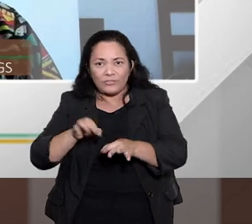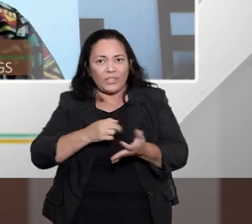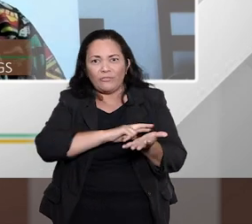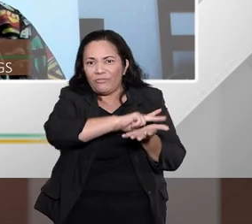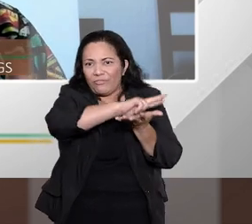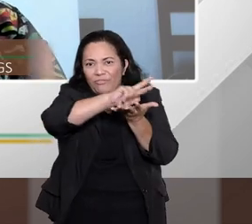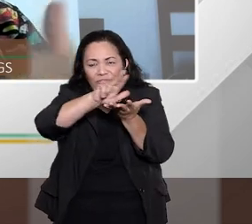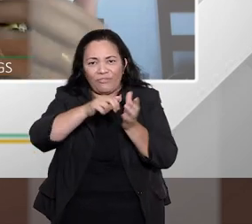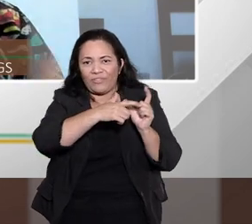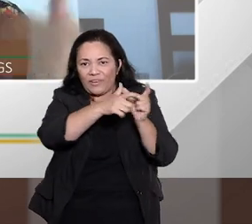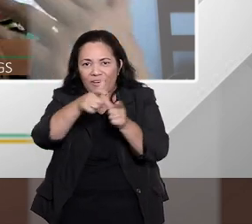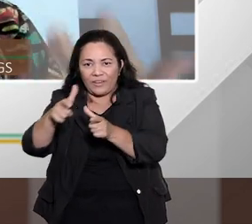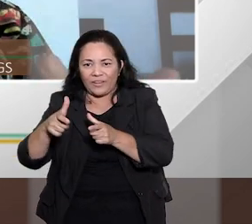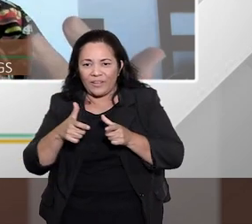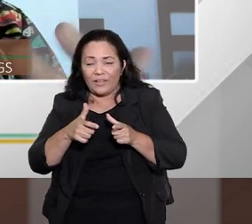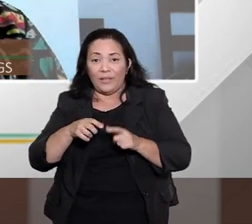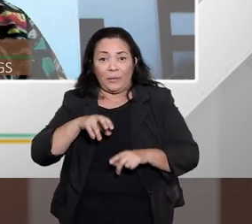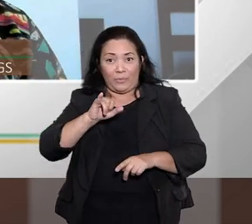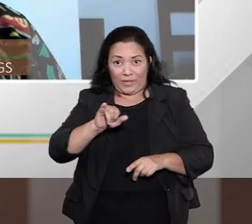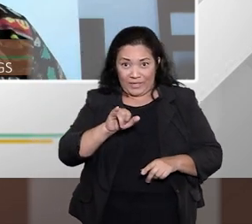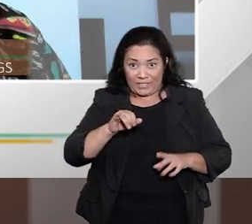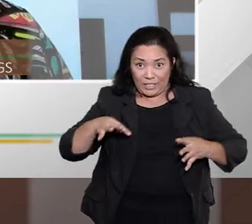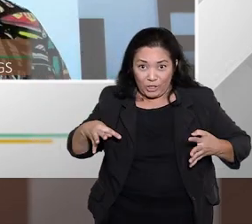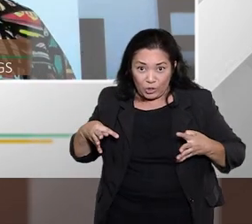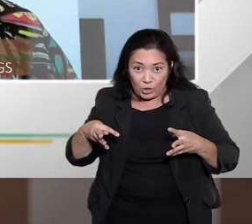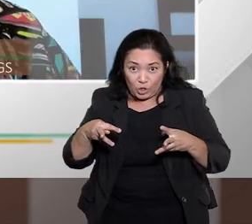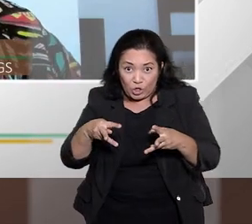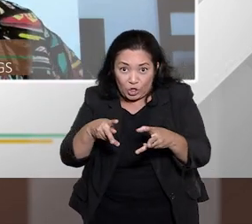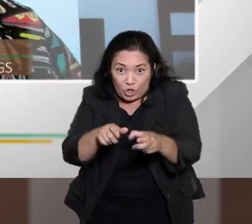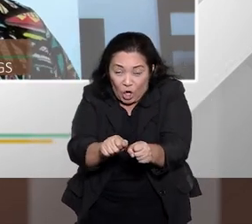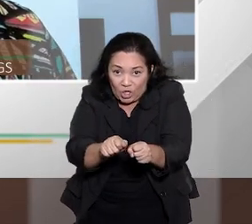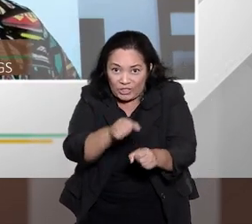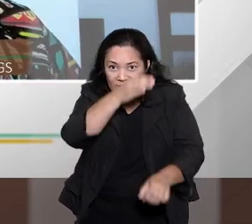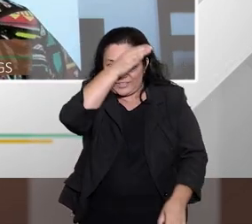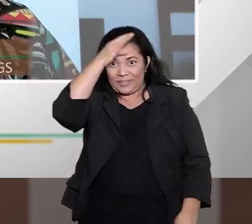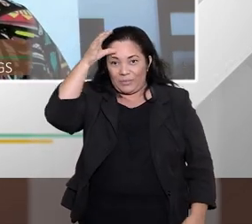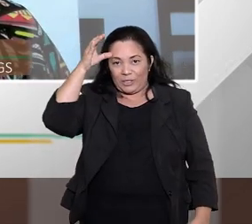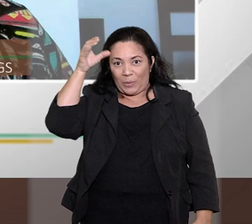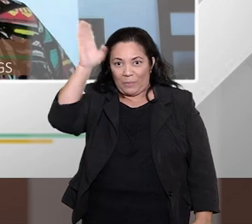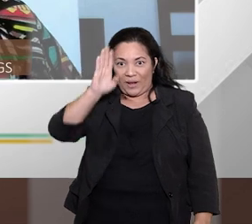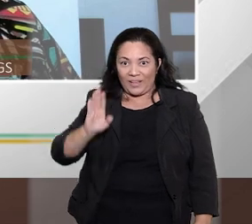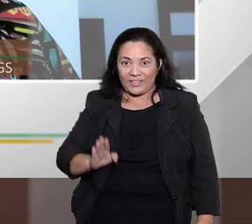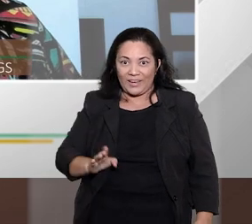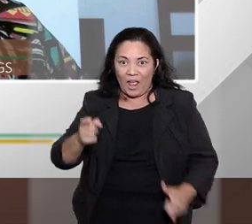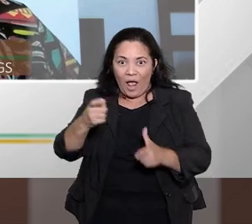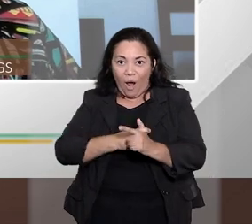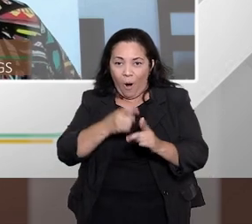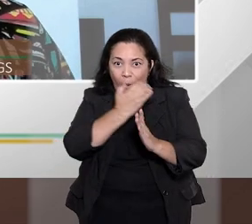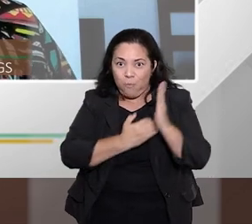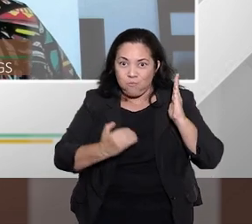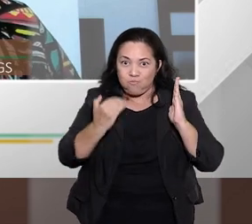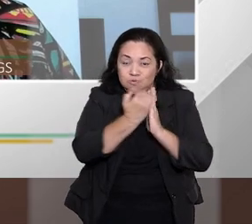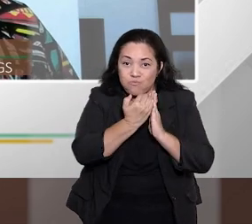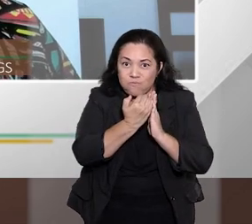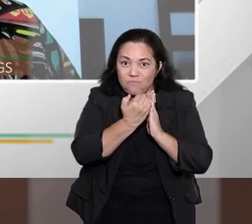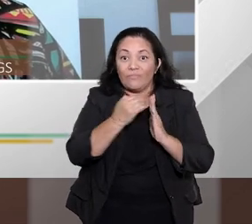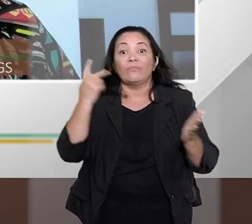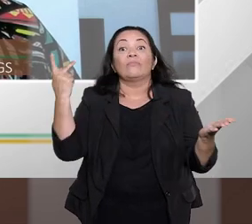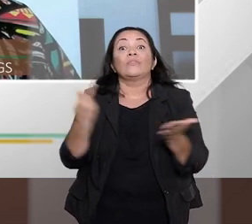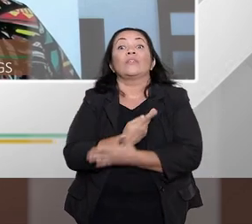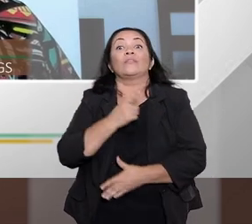É porque se todo mundo vai à ruína, imaginem, todos os consumidores brasileiros estão superendividados.